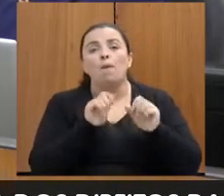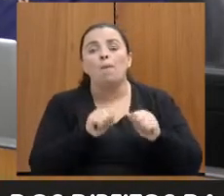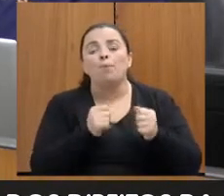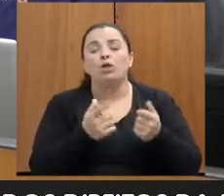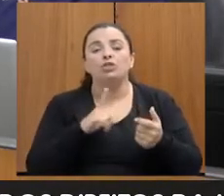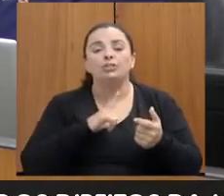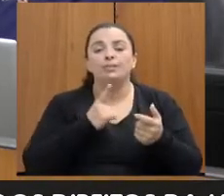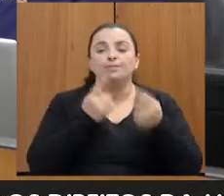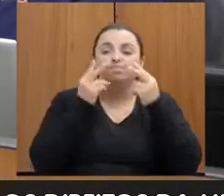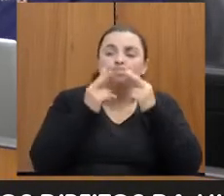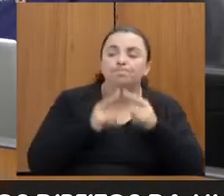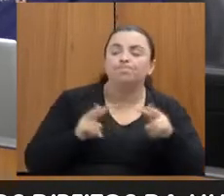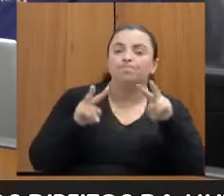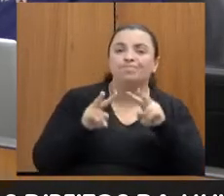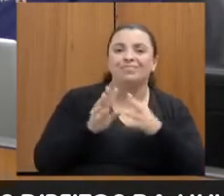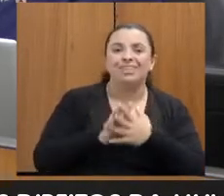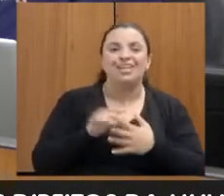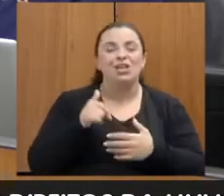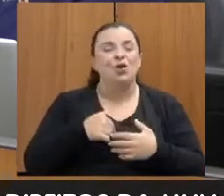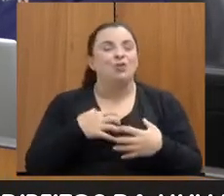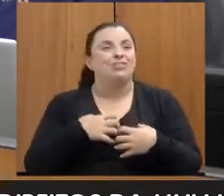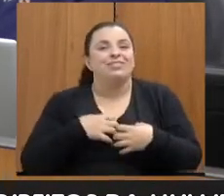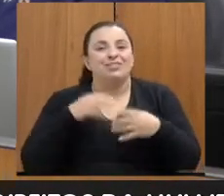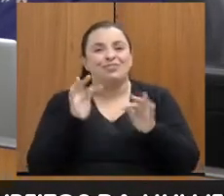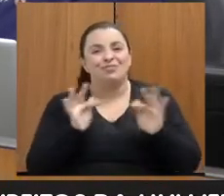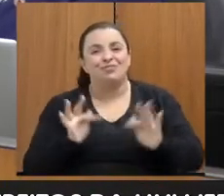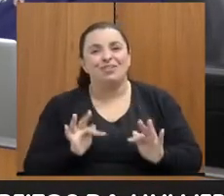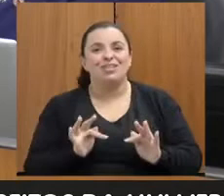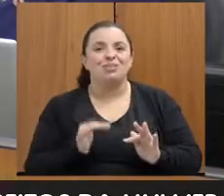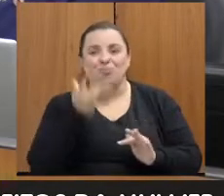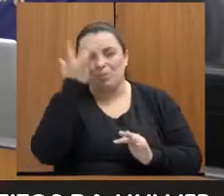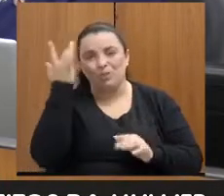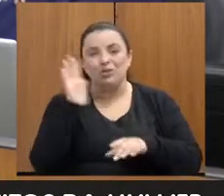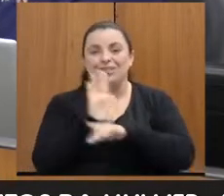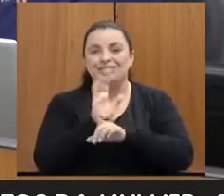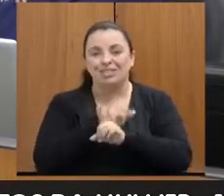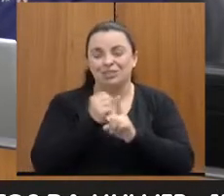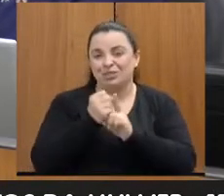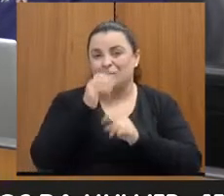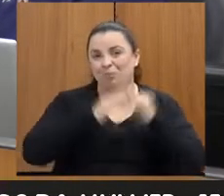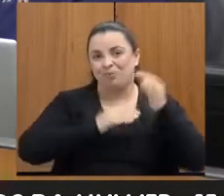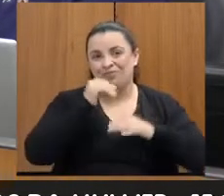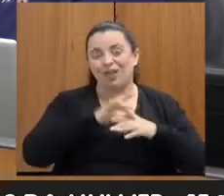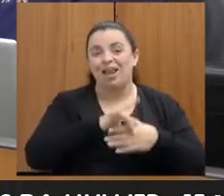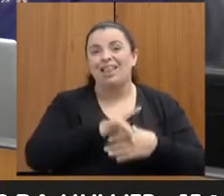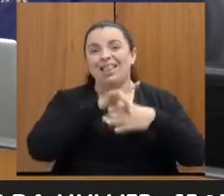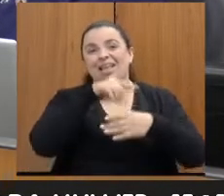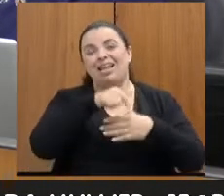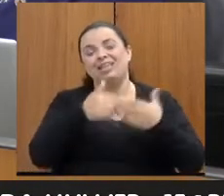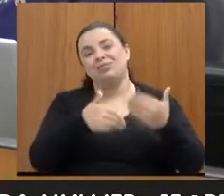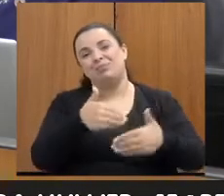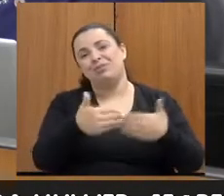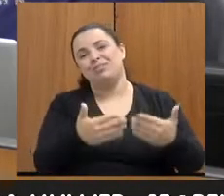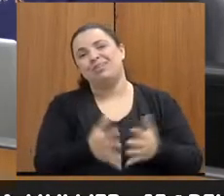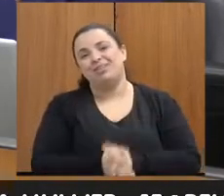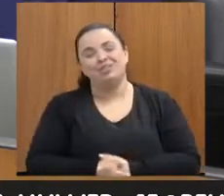eu fico muito feliz de ter um colega assistente social liderando esse processo, né? Tão rico como você nos apresentou aqui.